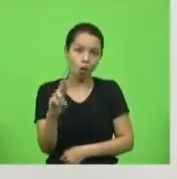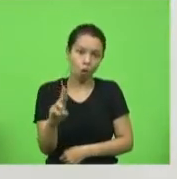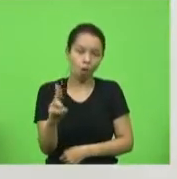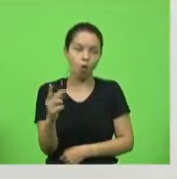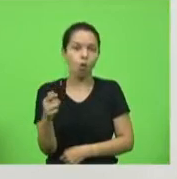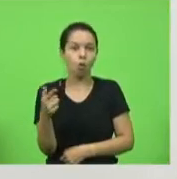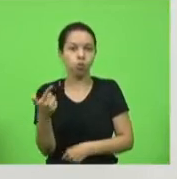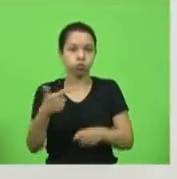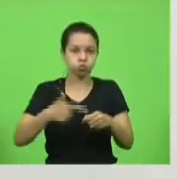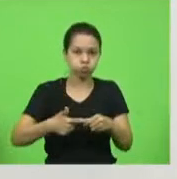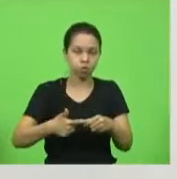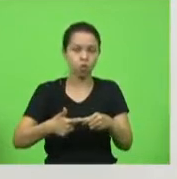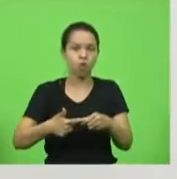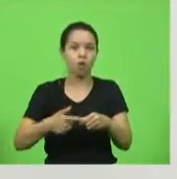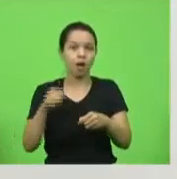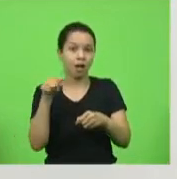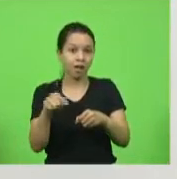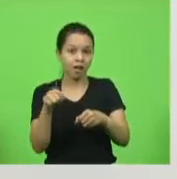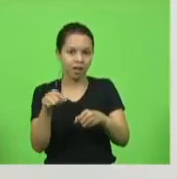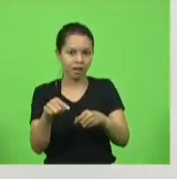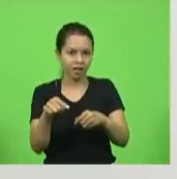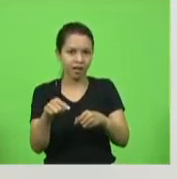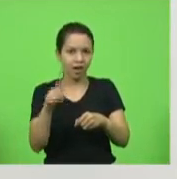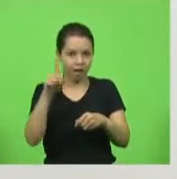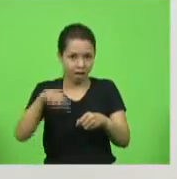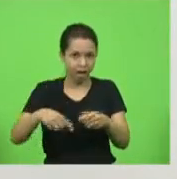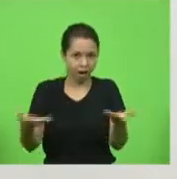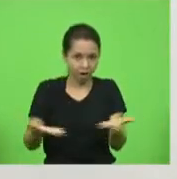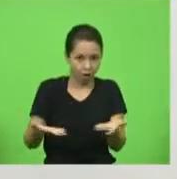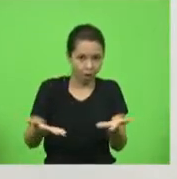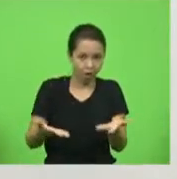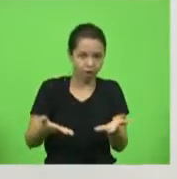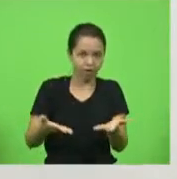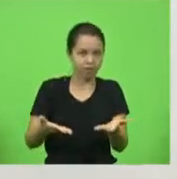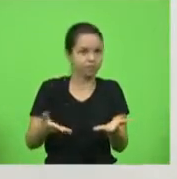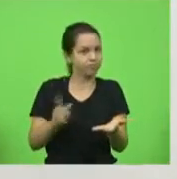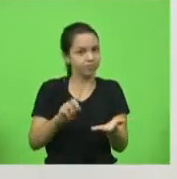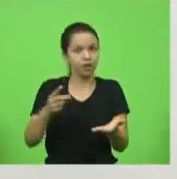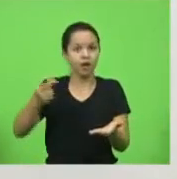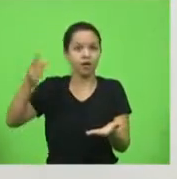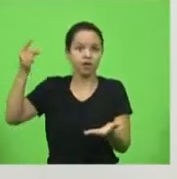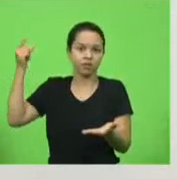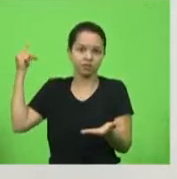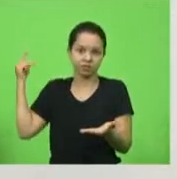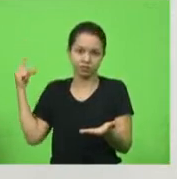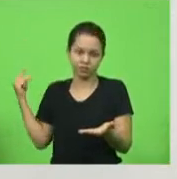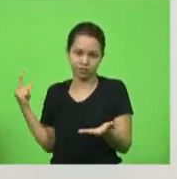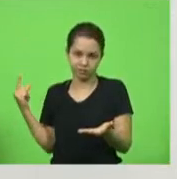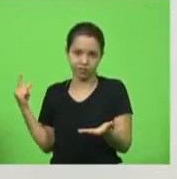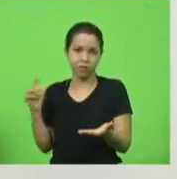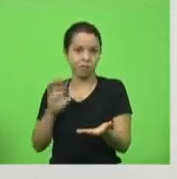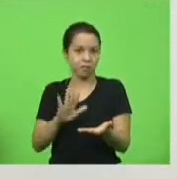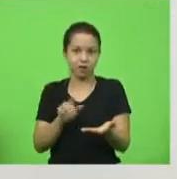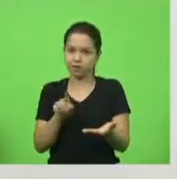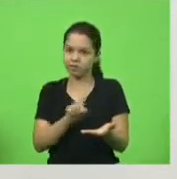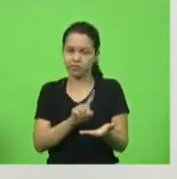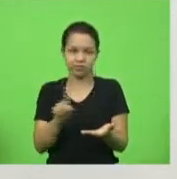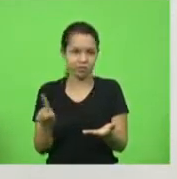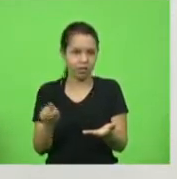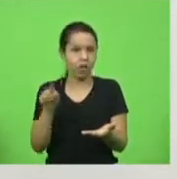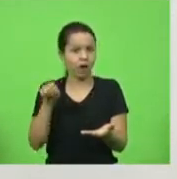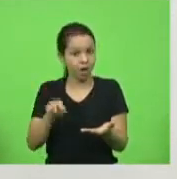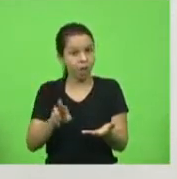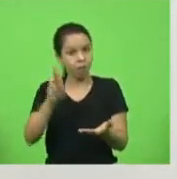que está no tanque, não é do preço atual, é do anterior. Mas não, o dono do